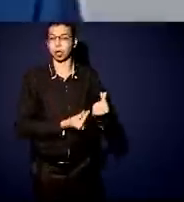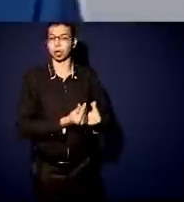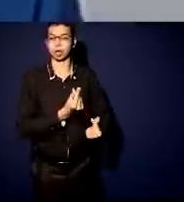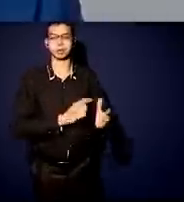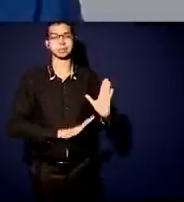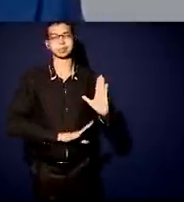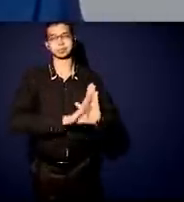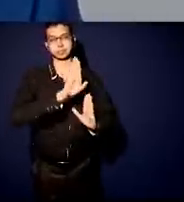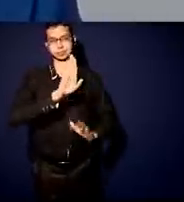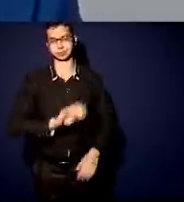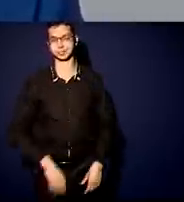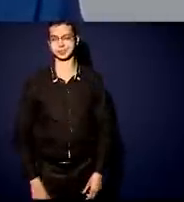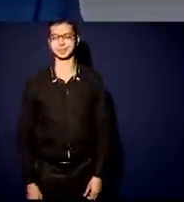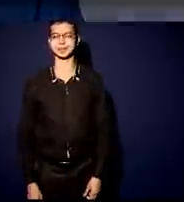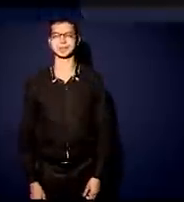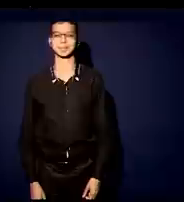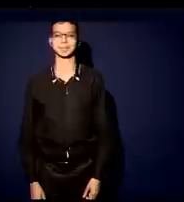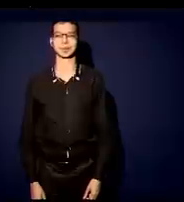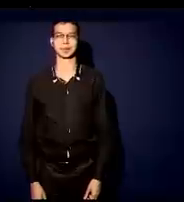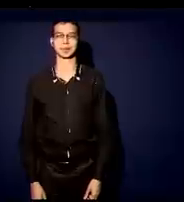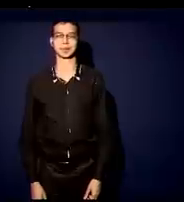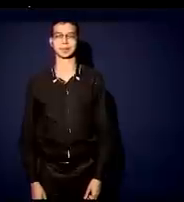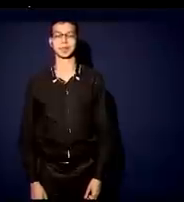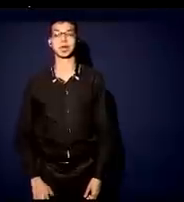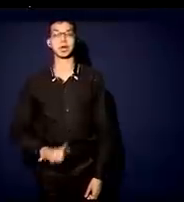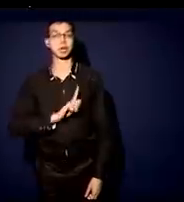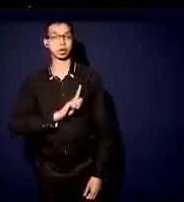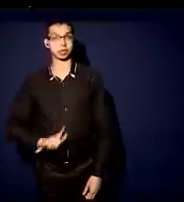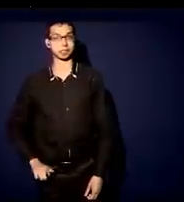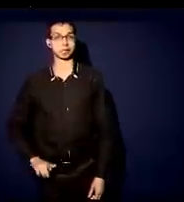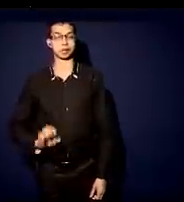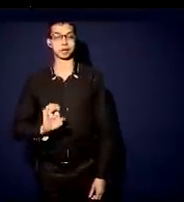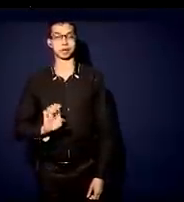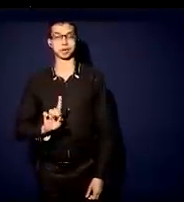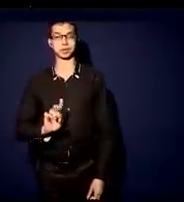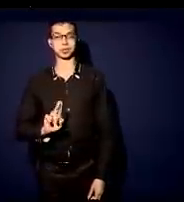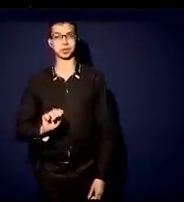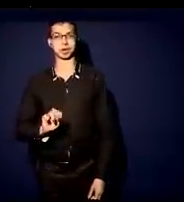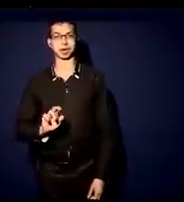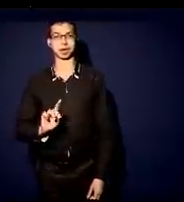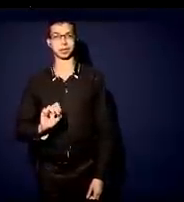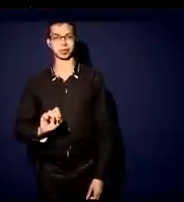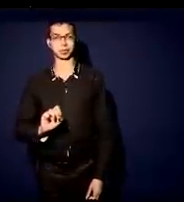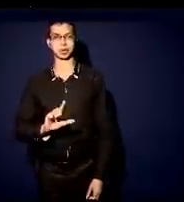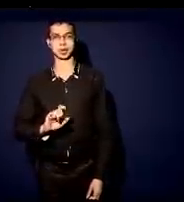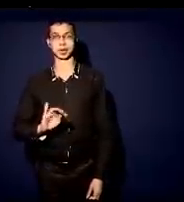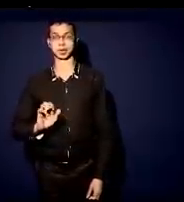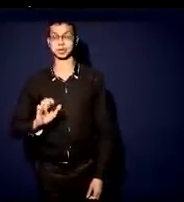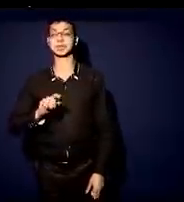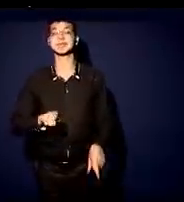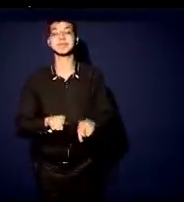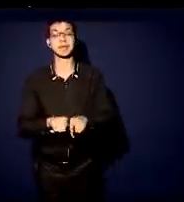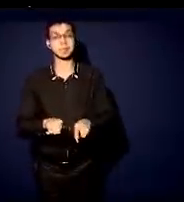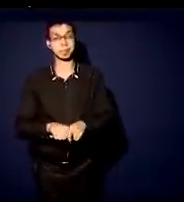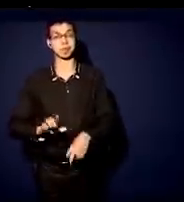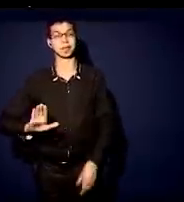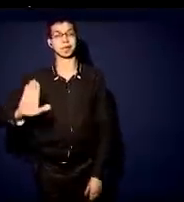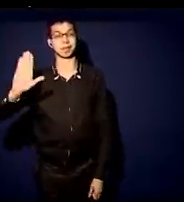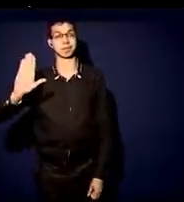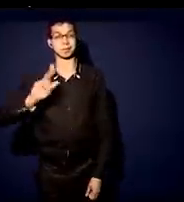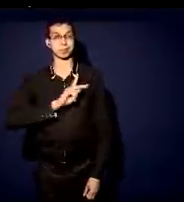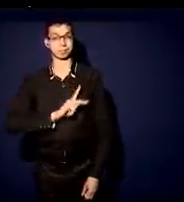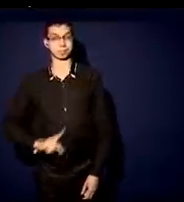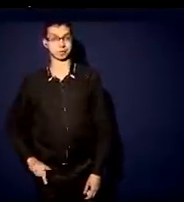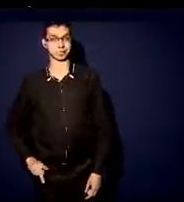Governador Eduardo Leite, o senhor, inclusive, foi candidato a presidente dentro dessa polarização. Queria lhe ouvir